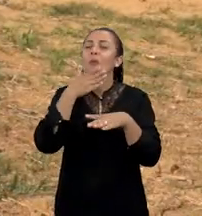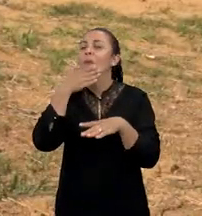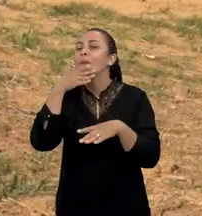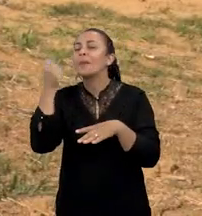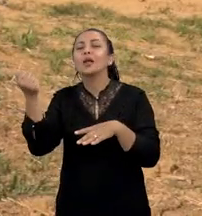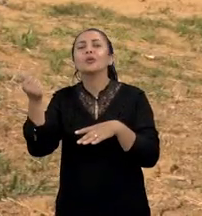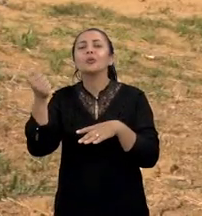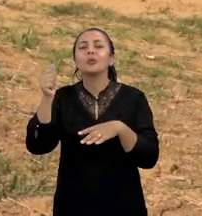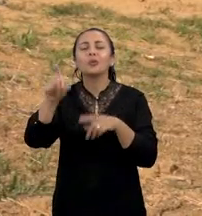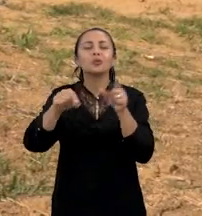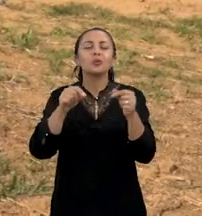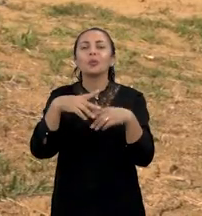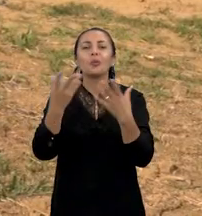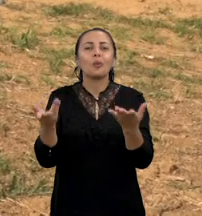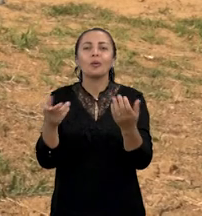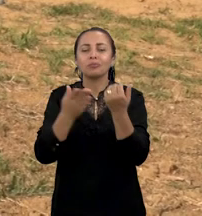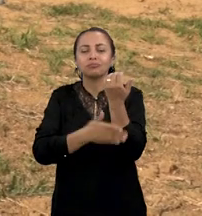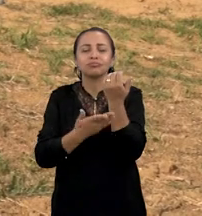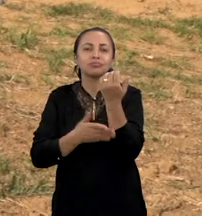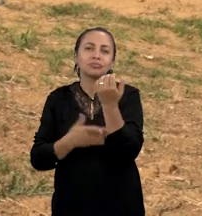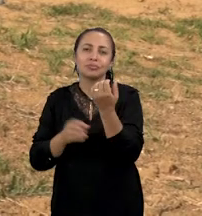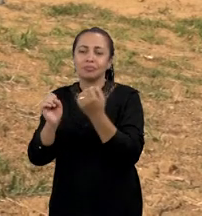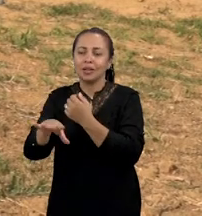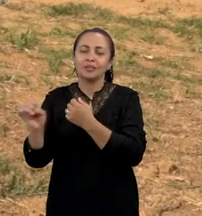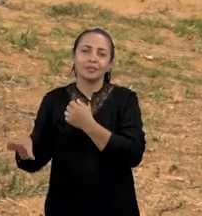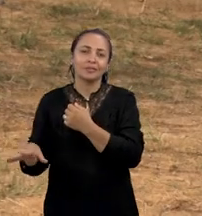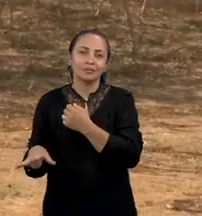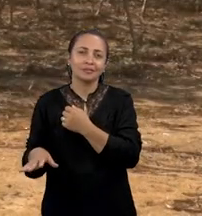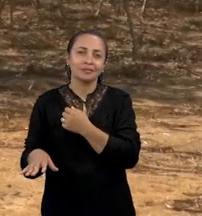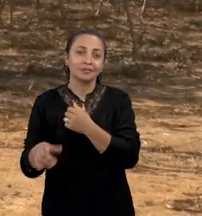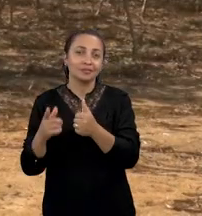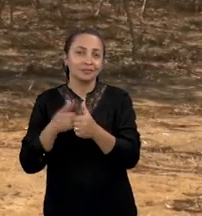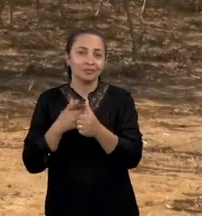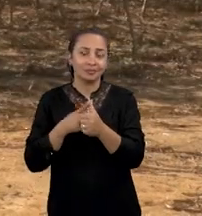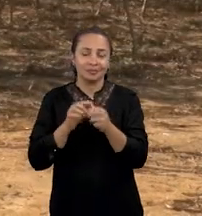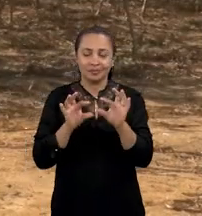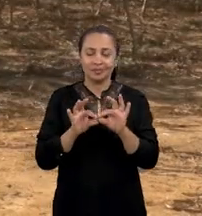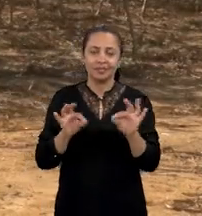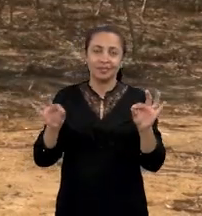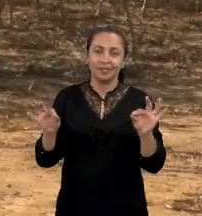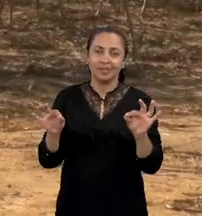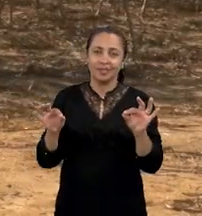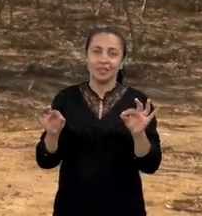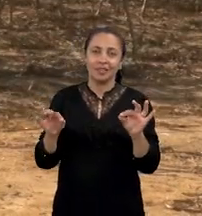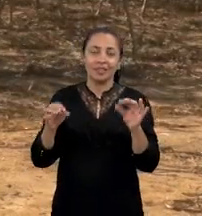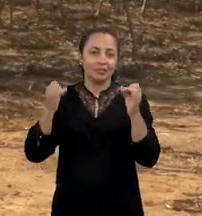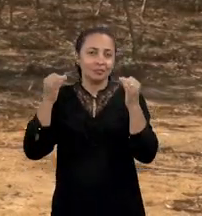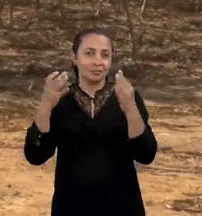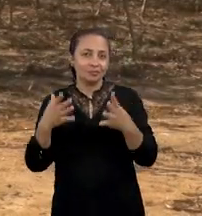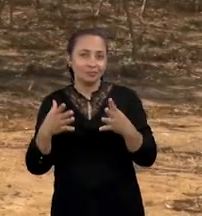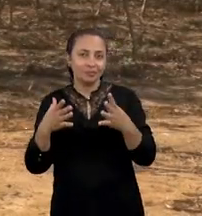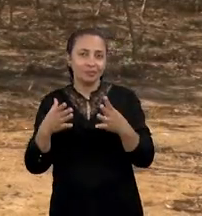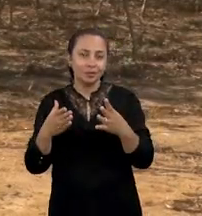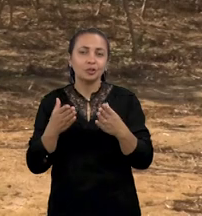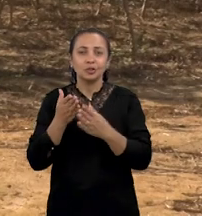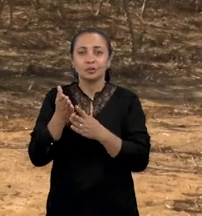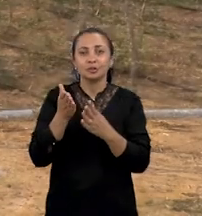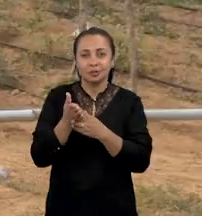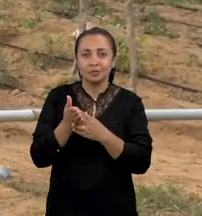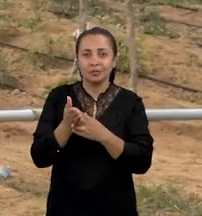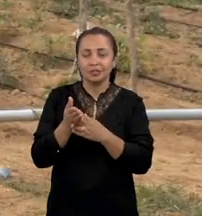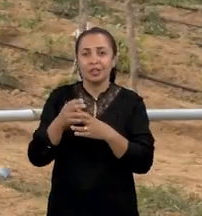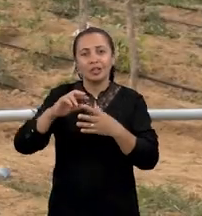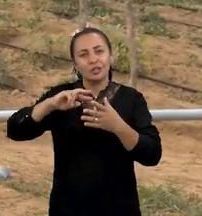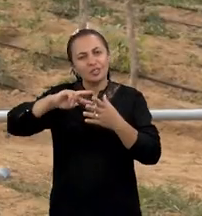definir qual tipo de mandioca ou qual variedade ele vai plantar. A primeira linha é a introdução e avaliação de variedades.